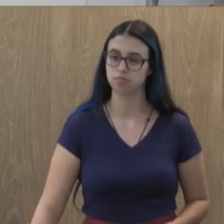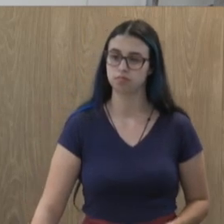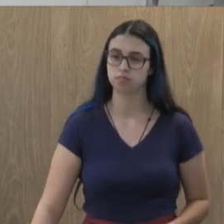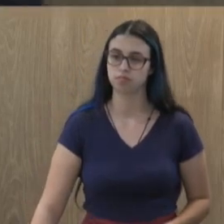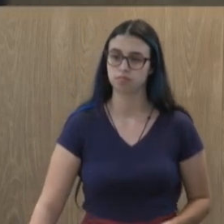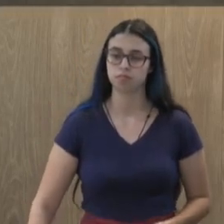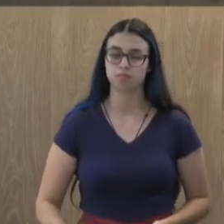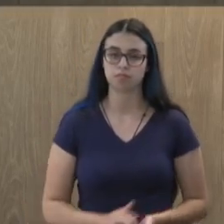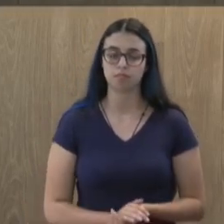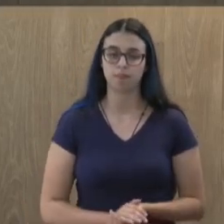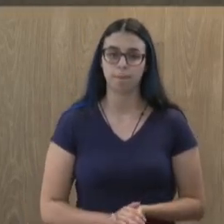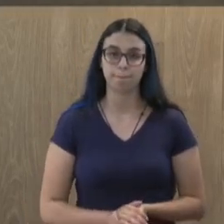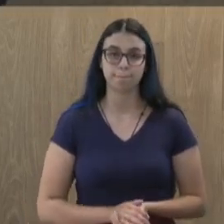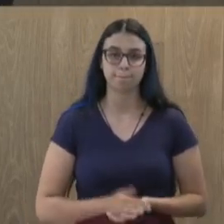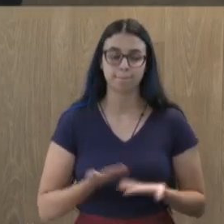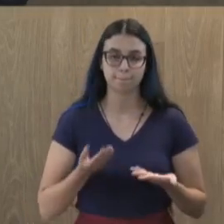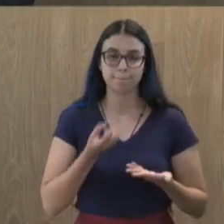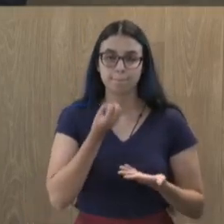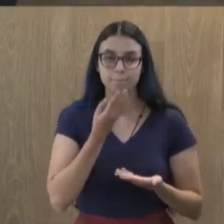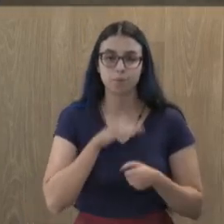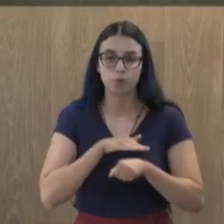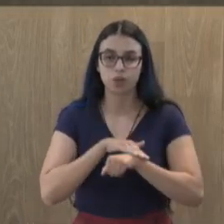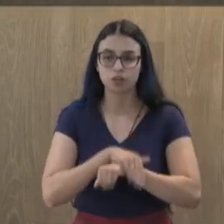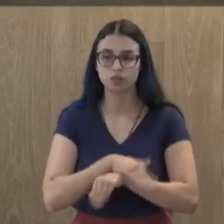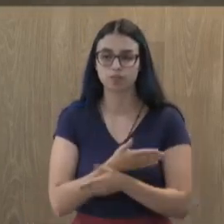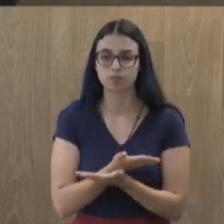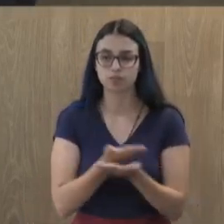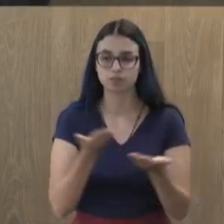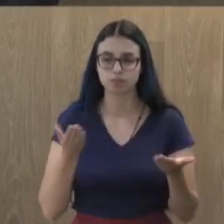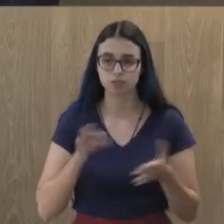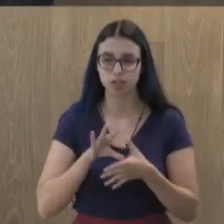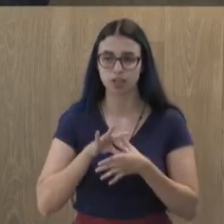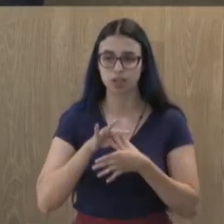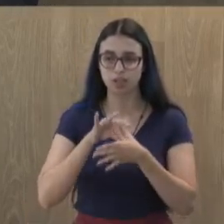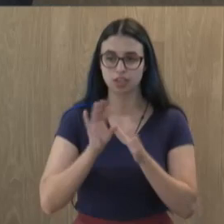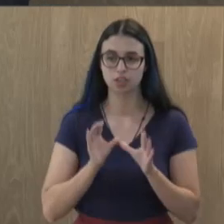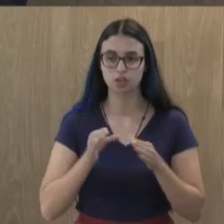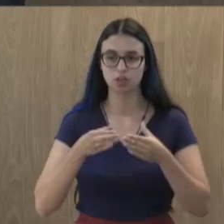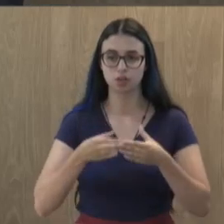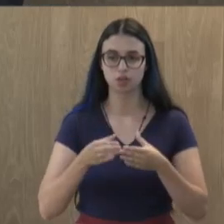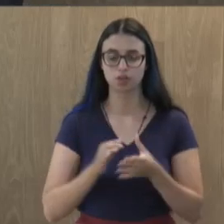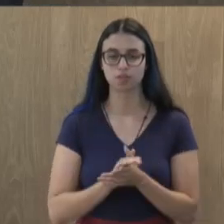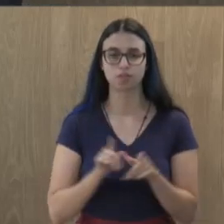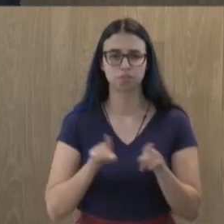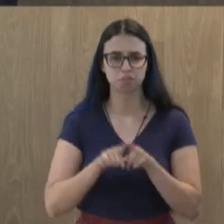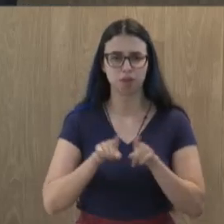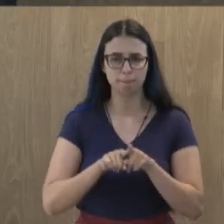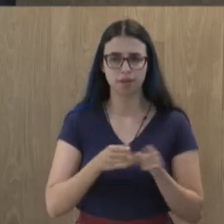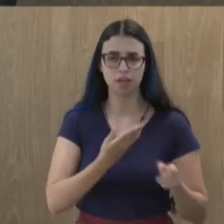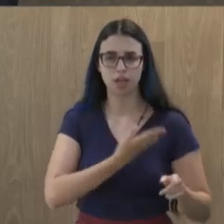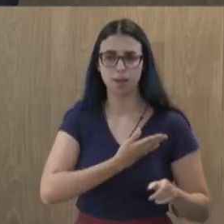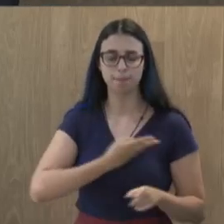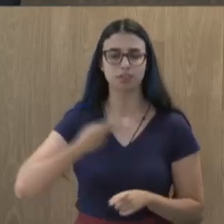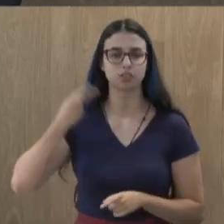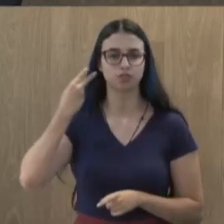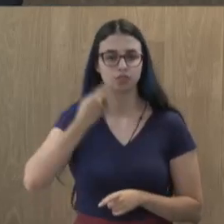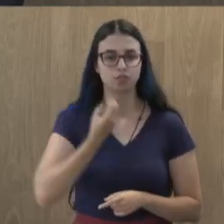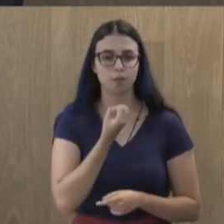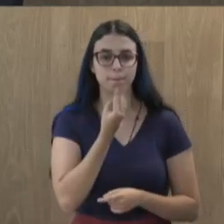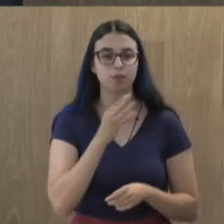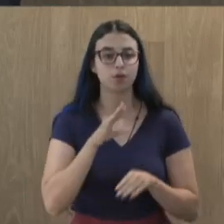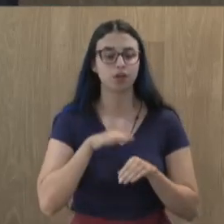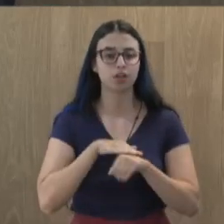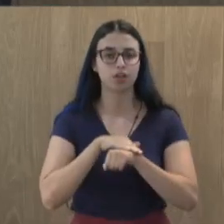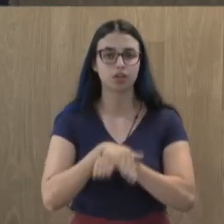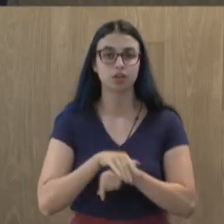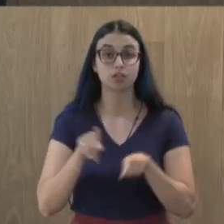Primeiramente, boa noite a todos os amigos líderes comunitários, aos amigos vereadores. Boa noite também